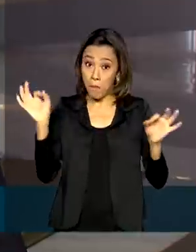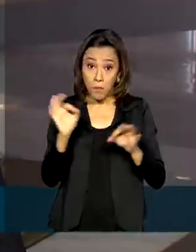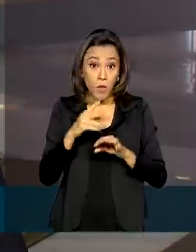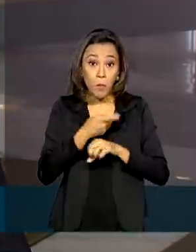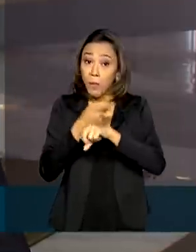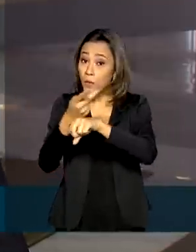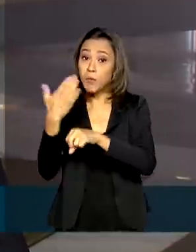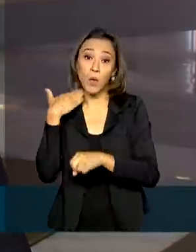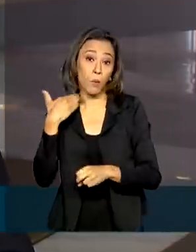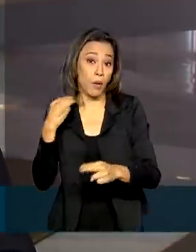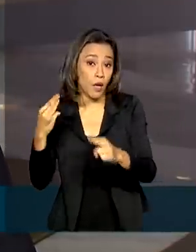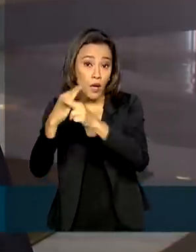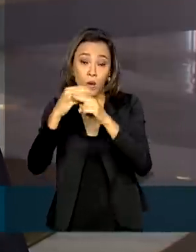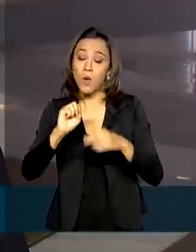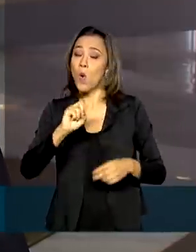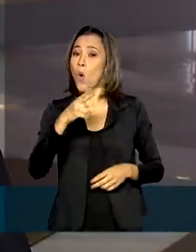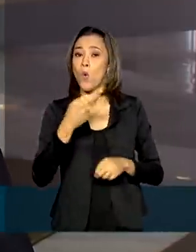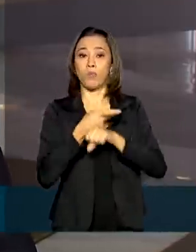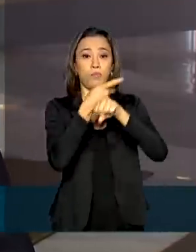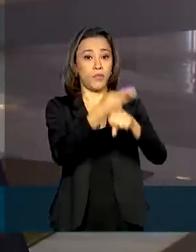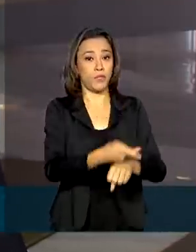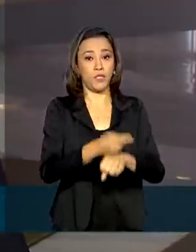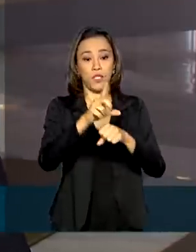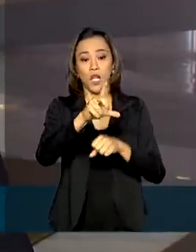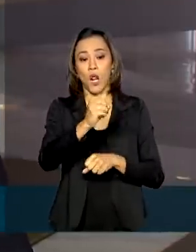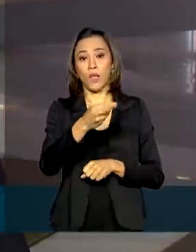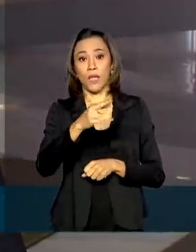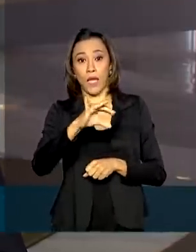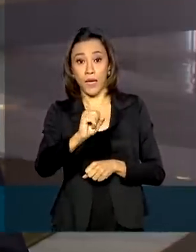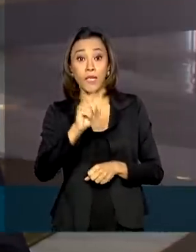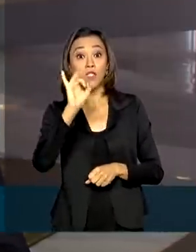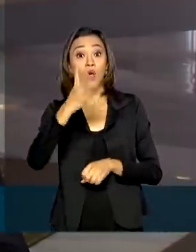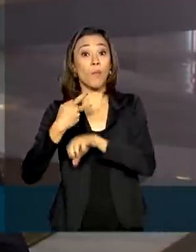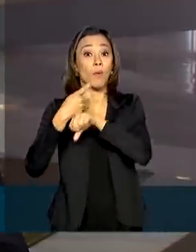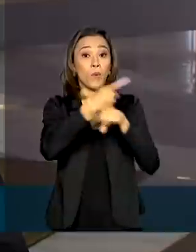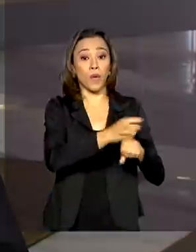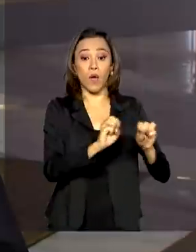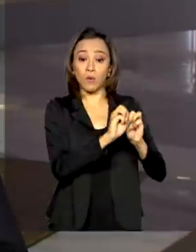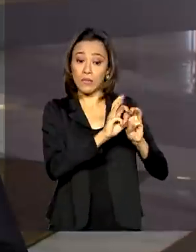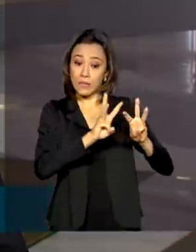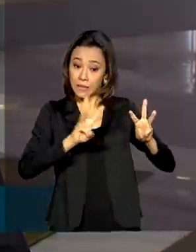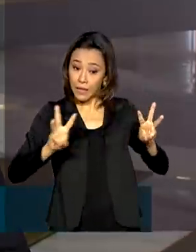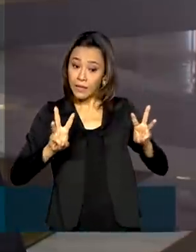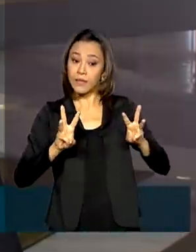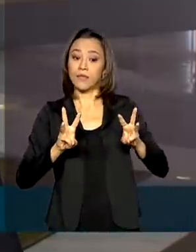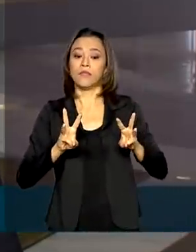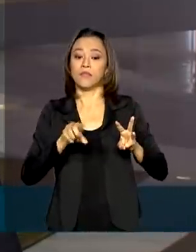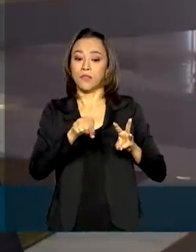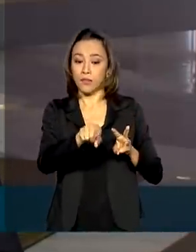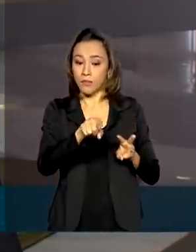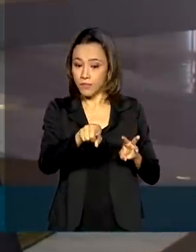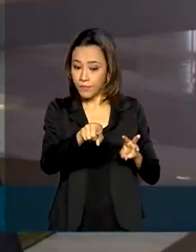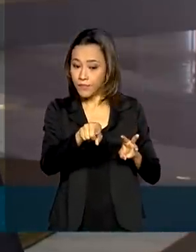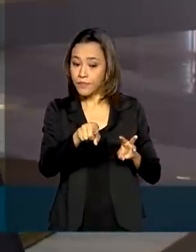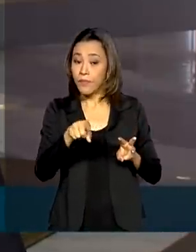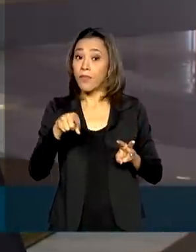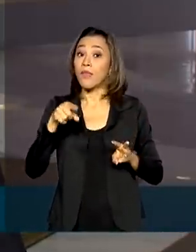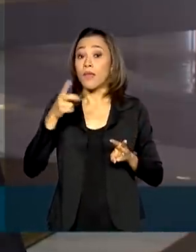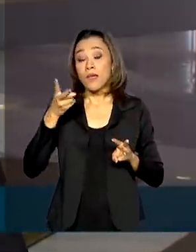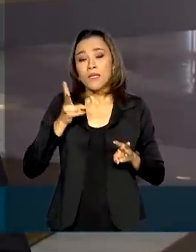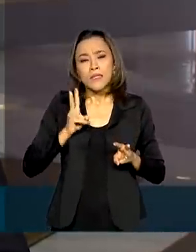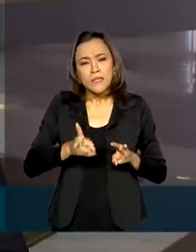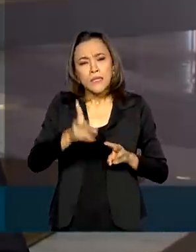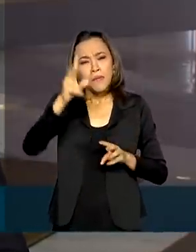Caixa Econômica ou lotérica. Tem que fazer pelo site da Dataprev. É a única forma de recorrer dessa decisão. Vale lembrar que todo mês o governo